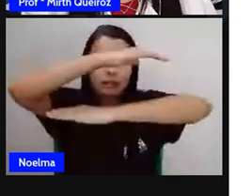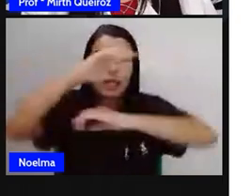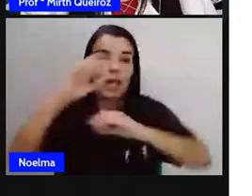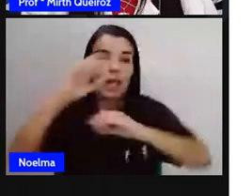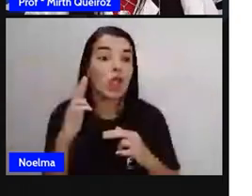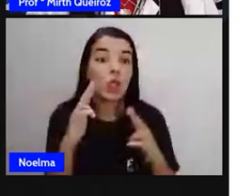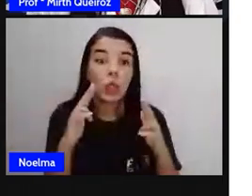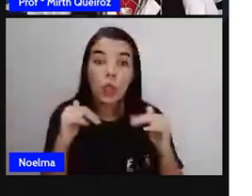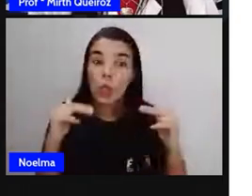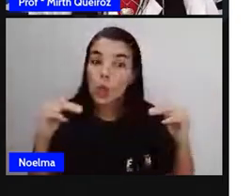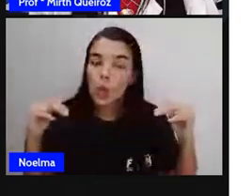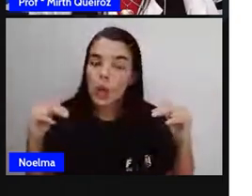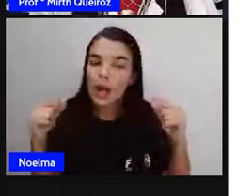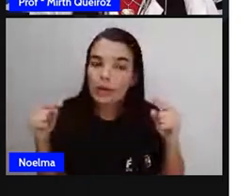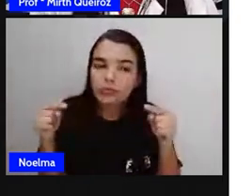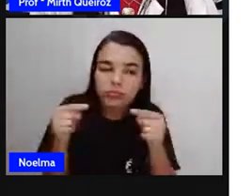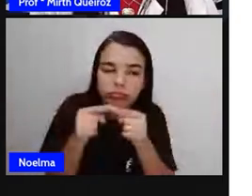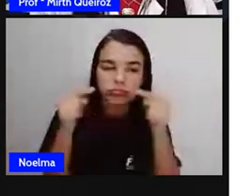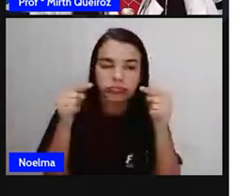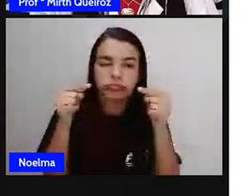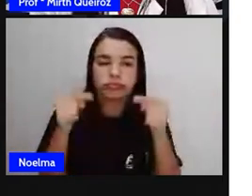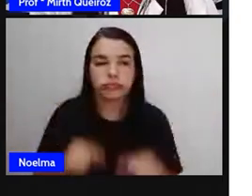apresentar um ponto em comum.